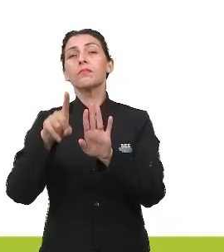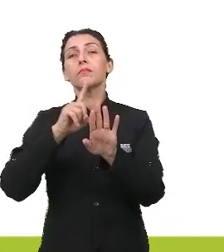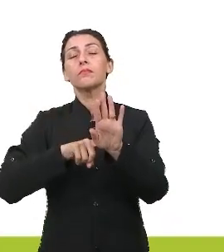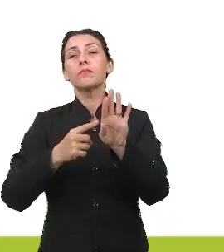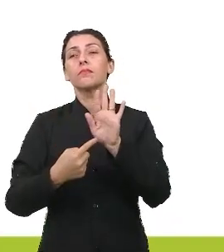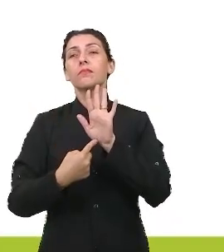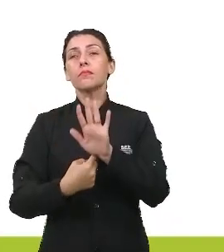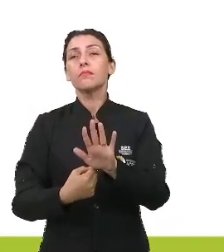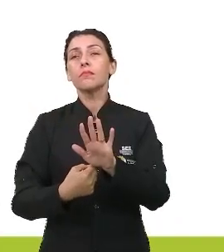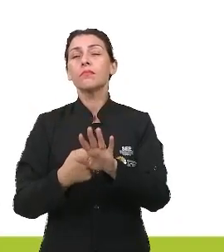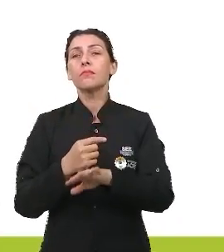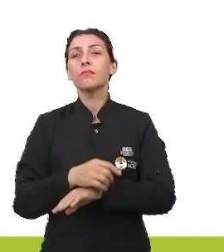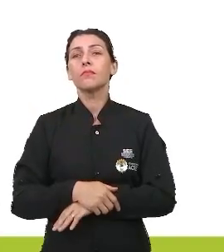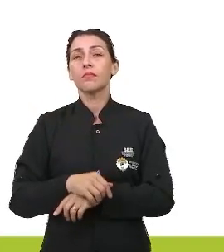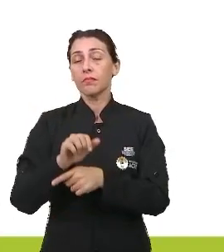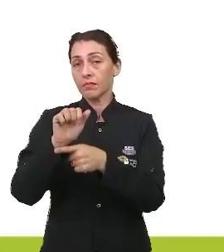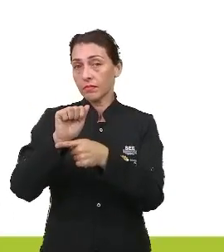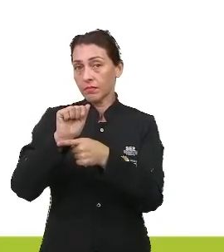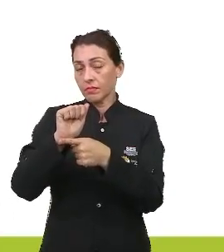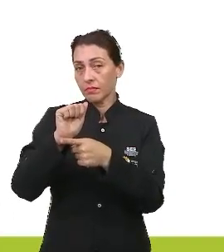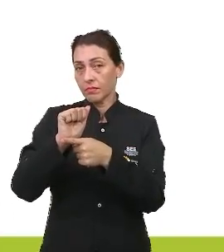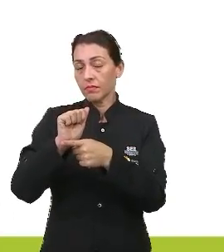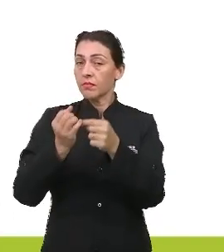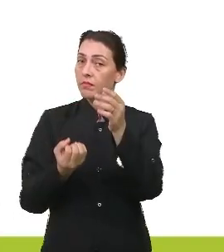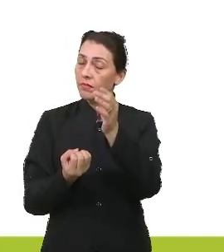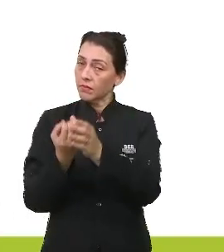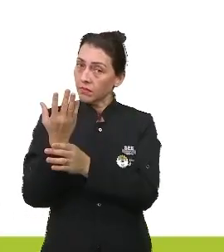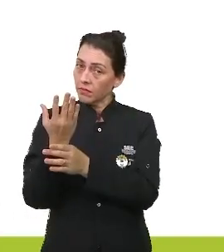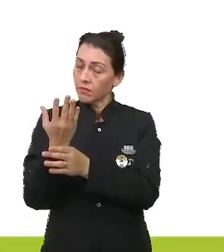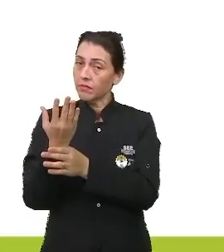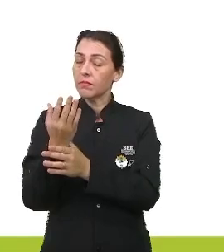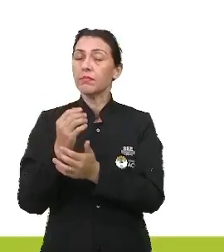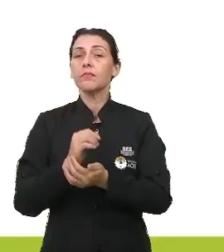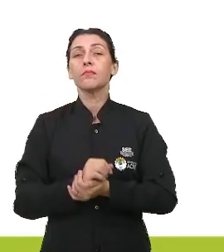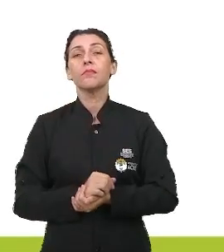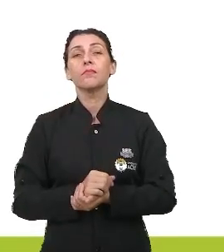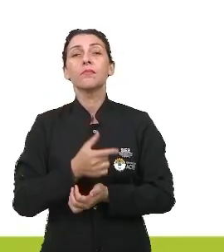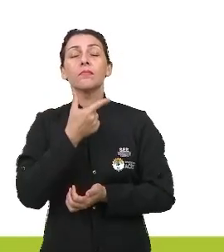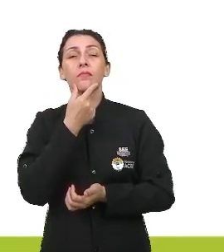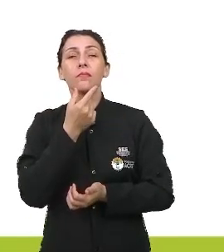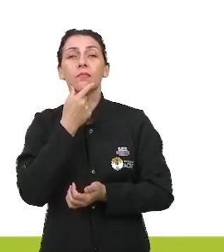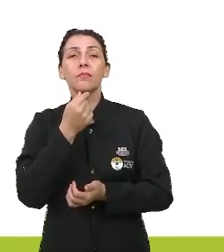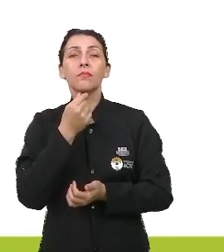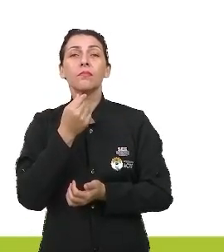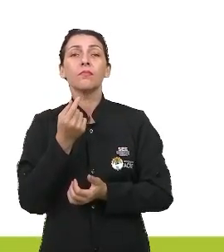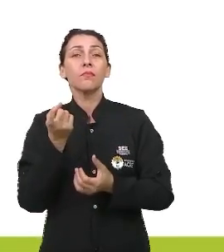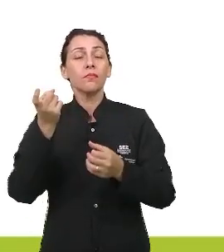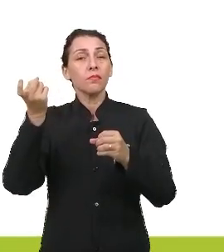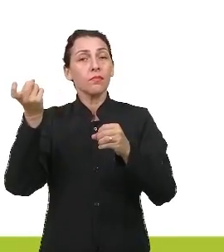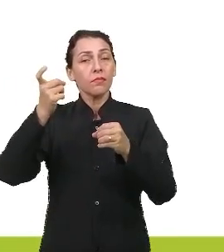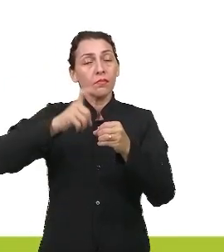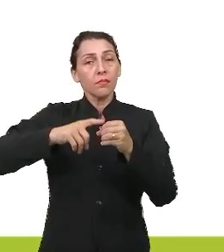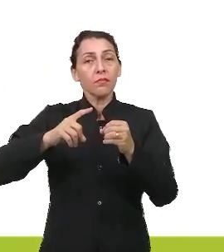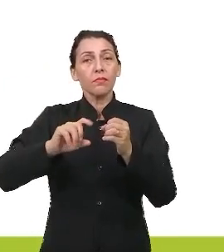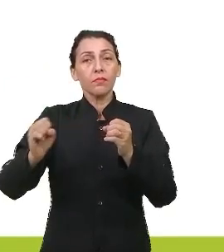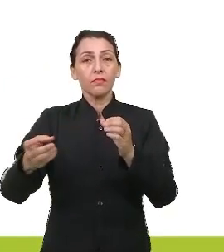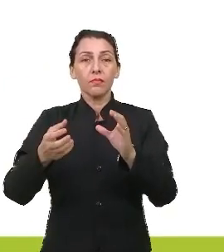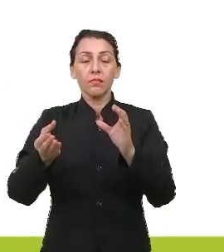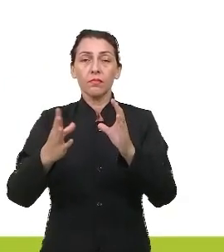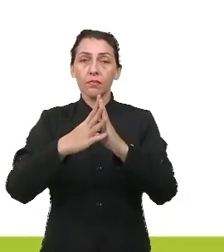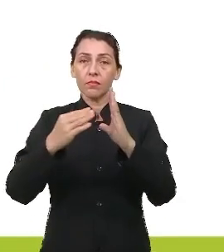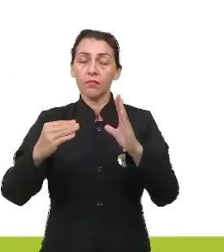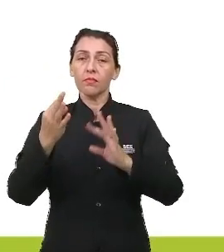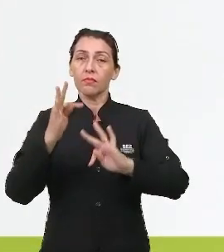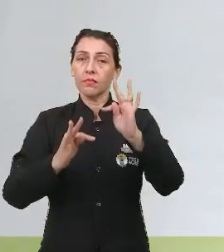apresentada, pessoal, letra A, né, o surgimento de um homem dependente de um novo modelo tecnológico.